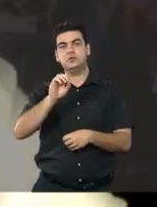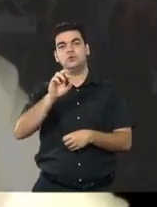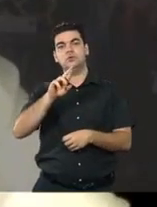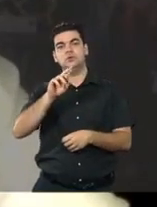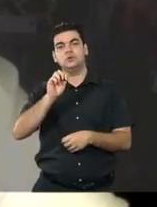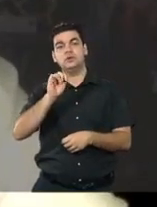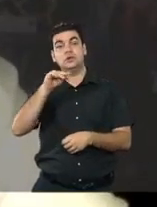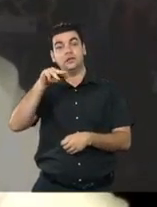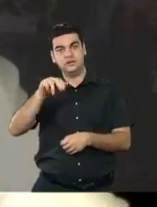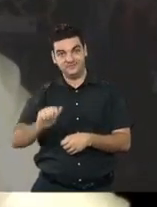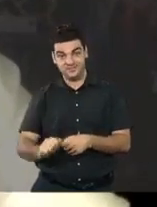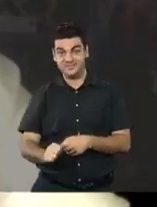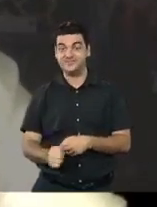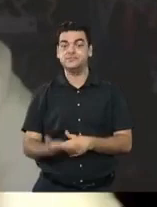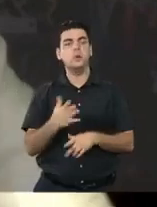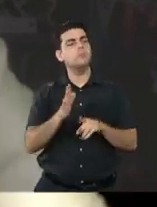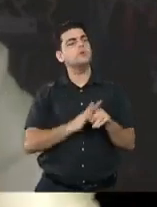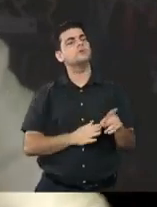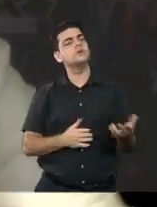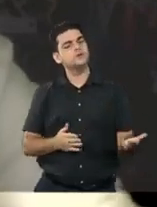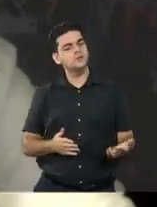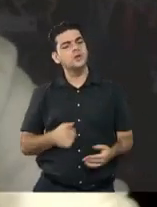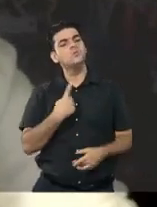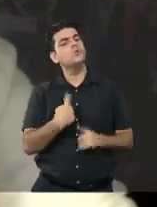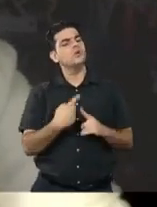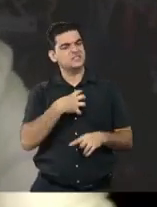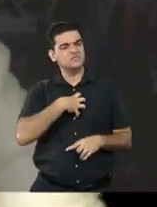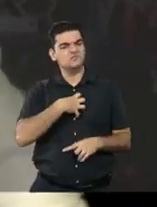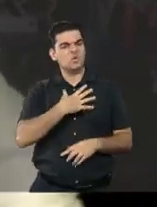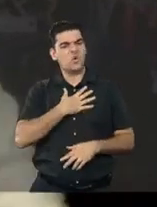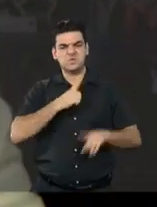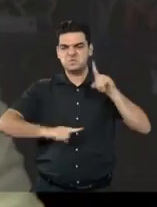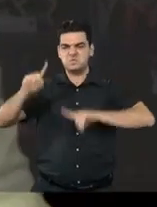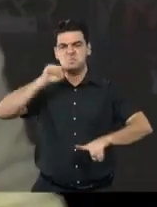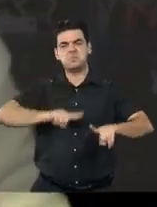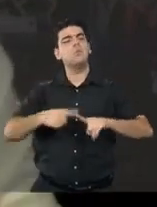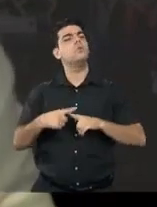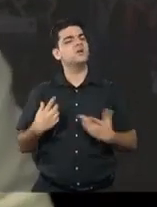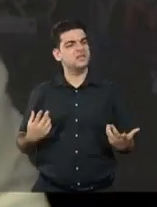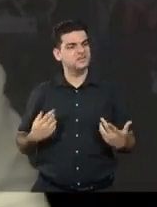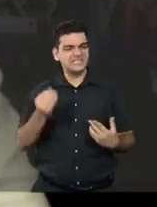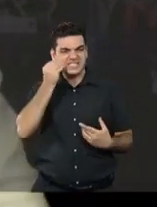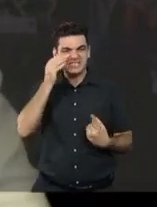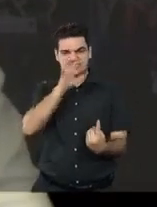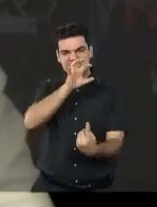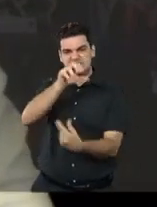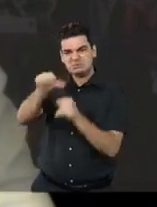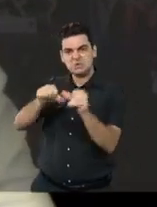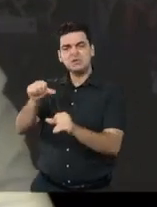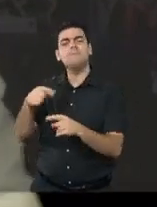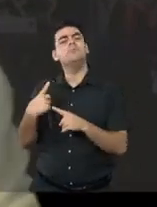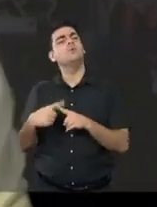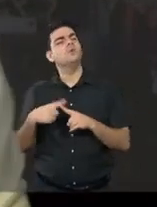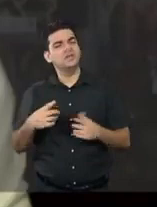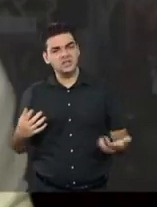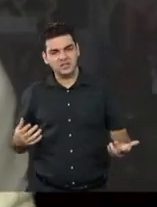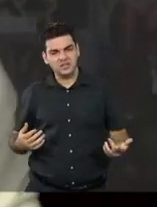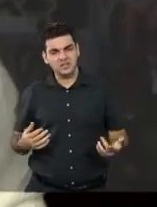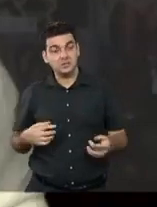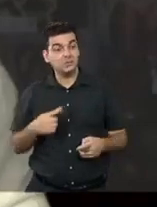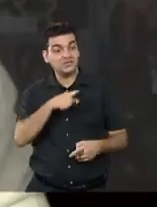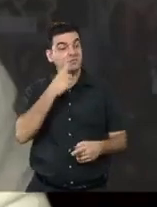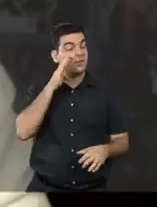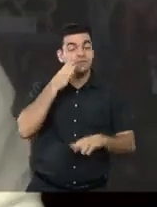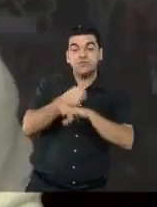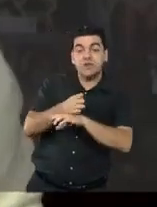eu queria já te perguntar, o que te move a ser líder? O que te move a mudar a realidade do mundo que se apresentou para